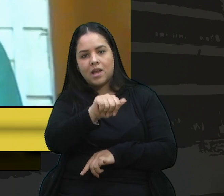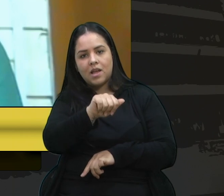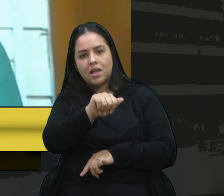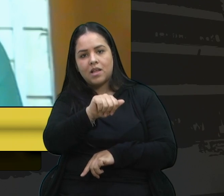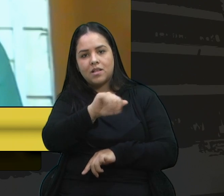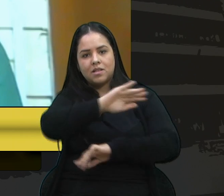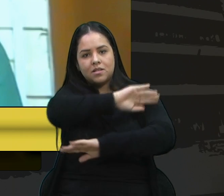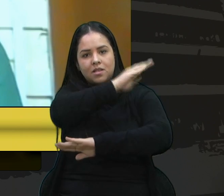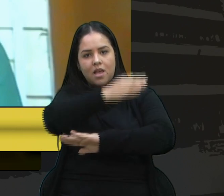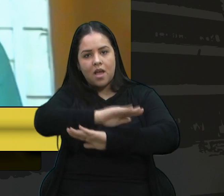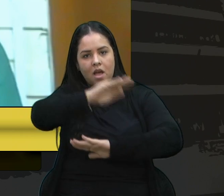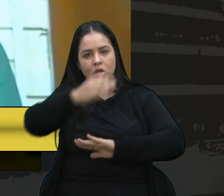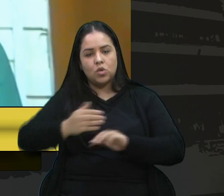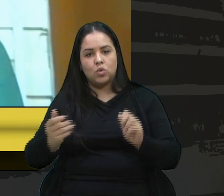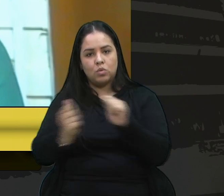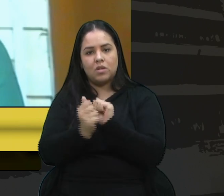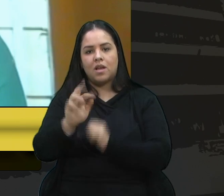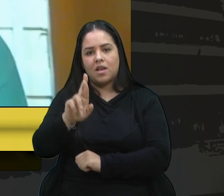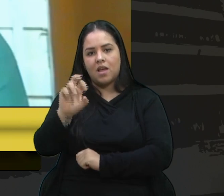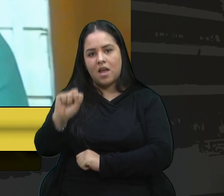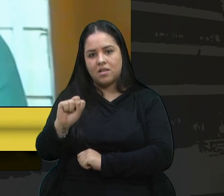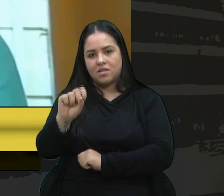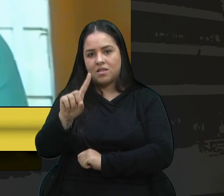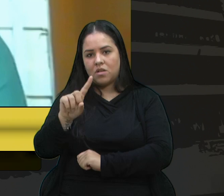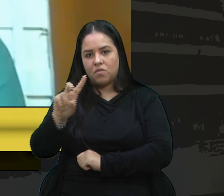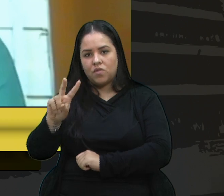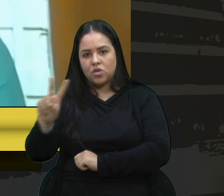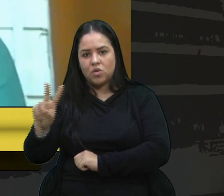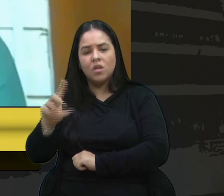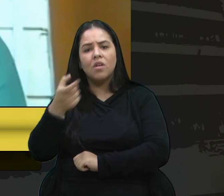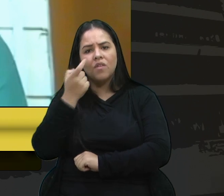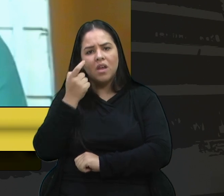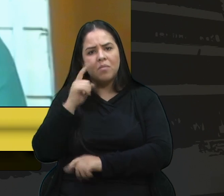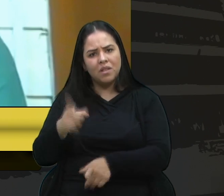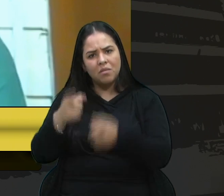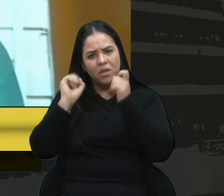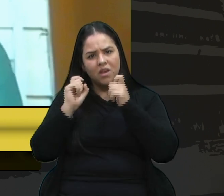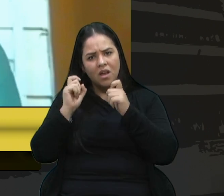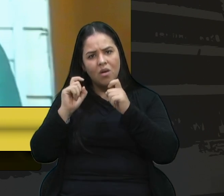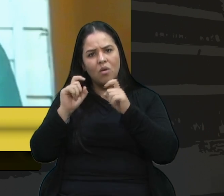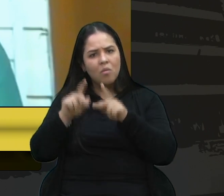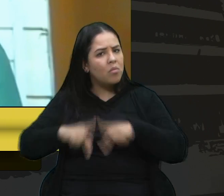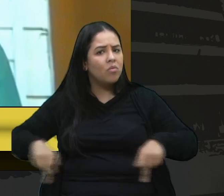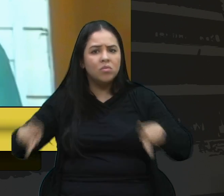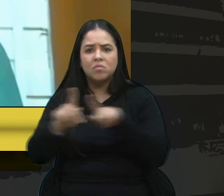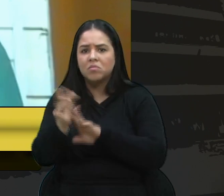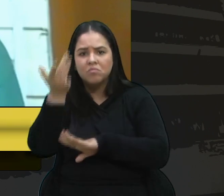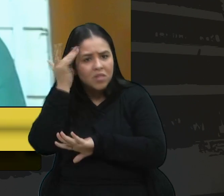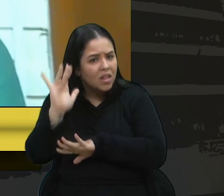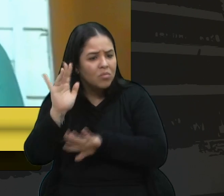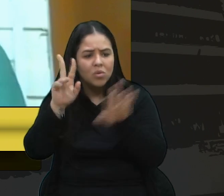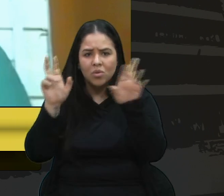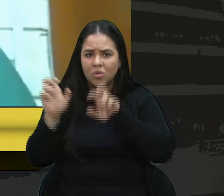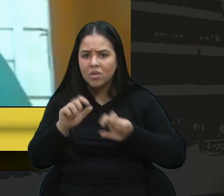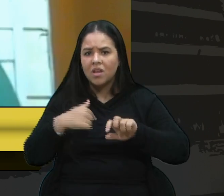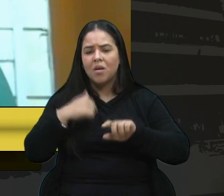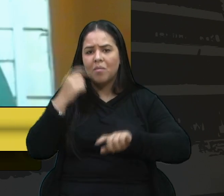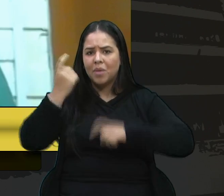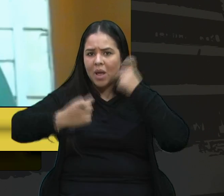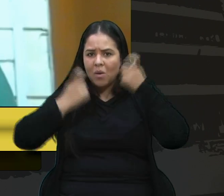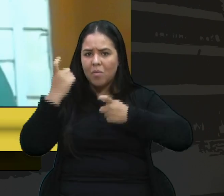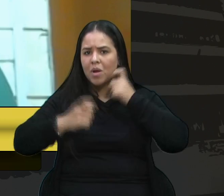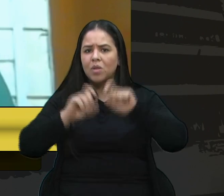à RR-122 e a gente percebeu que a população realmente não está sabendo do tema e o que me preocupa é que